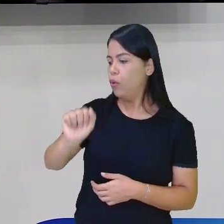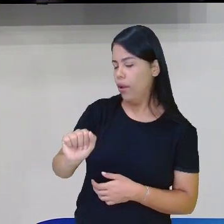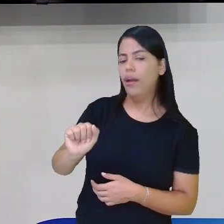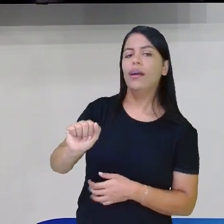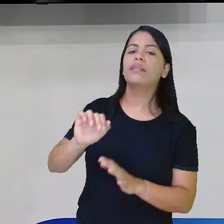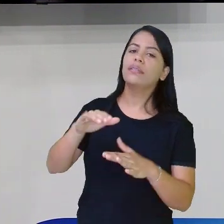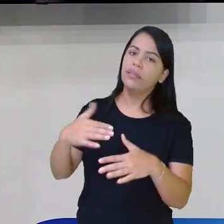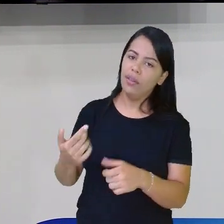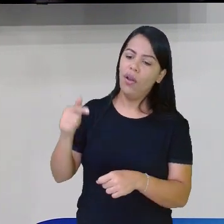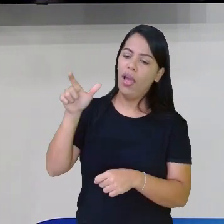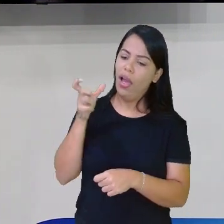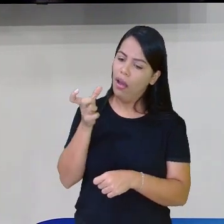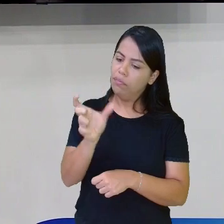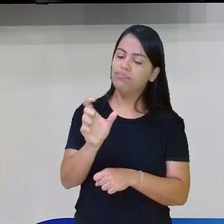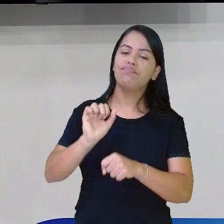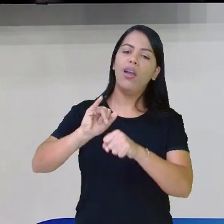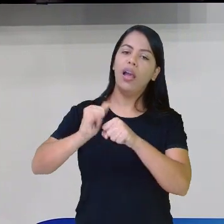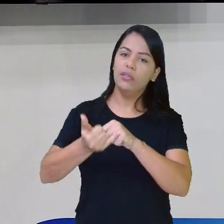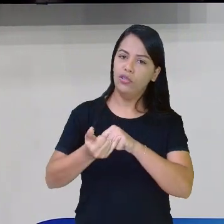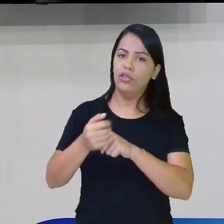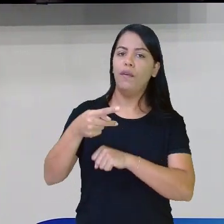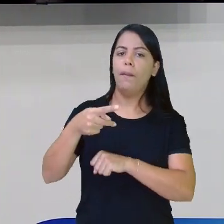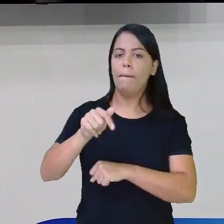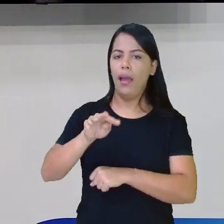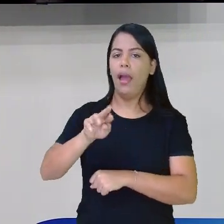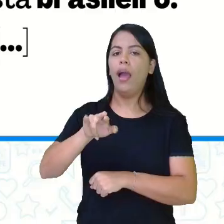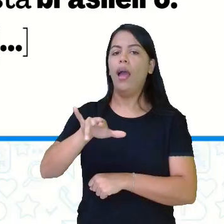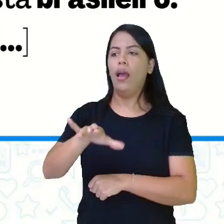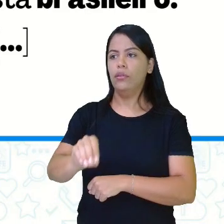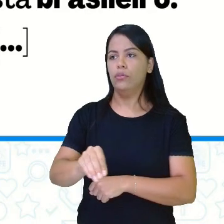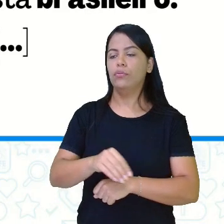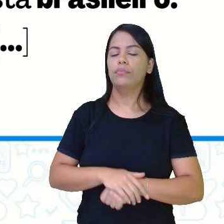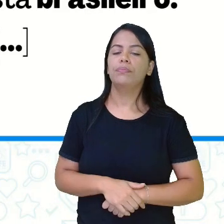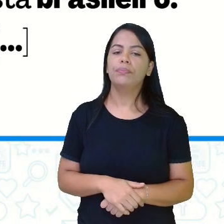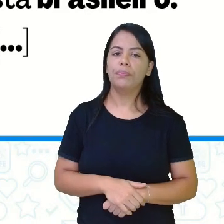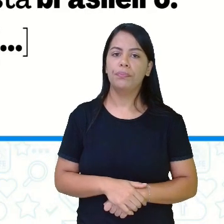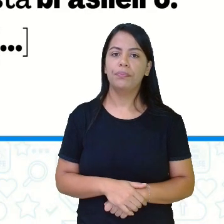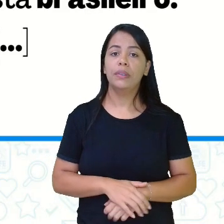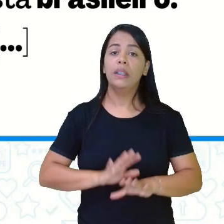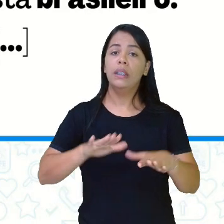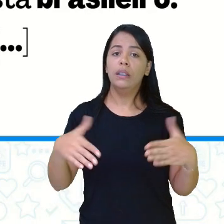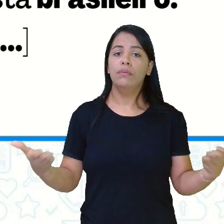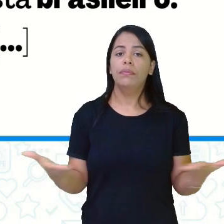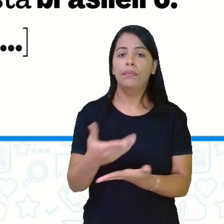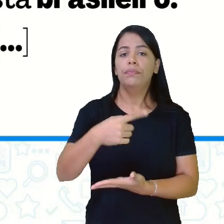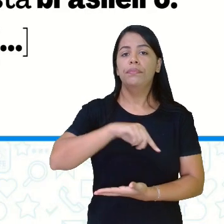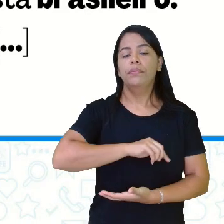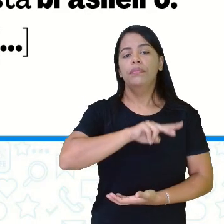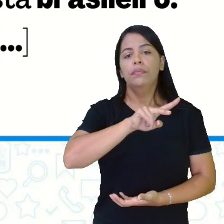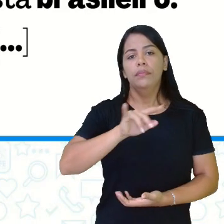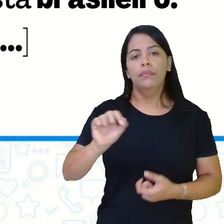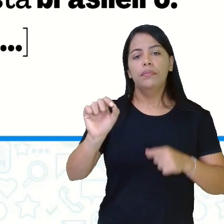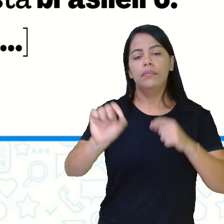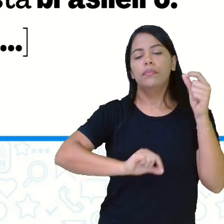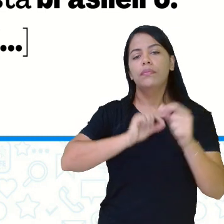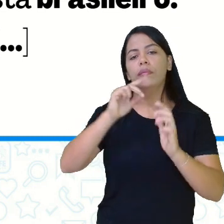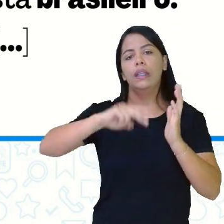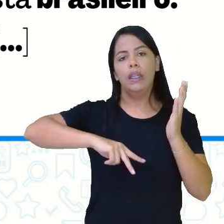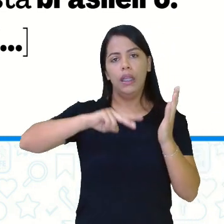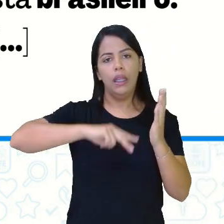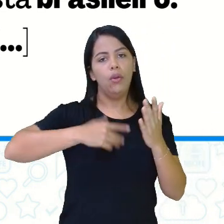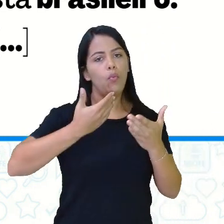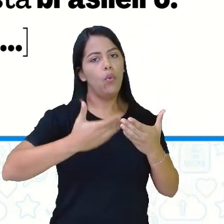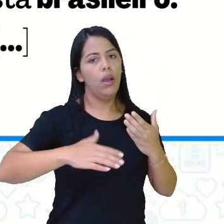é um adjetivo pátrio, tá? Agora, a gente vai ler uma